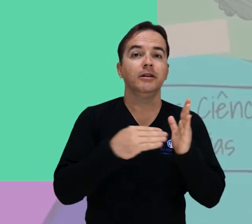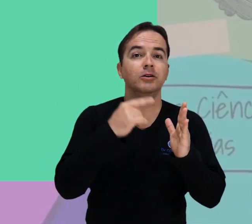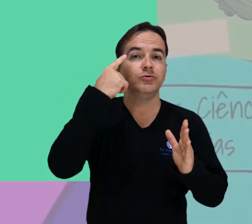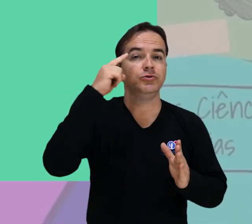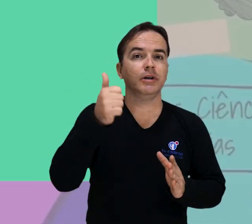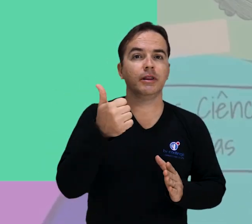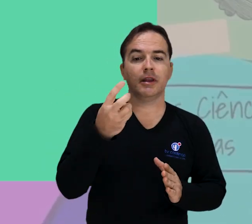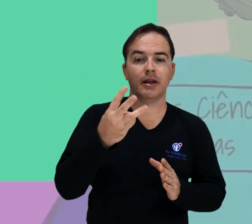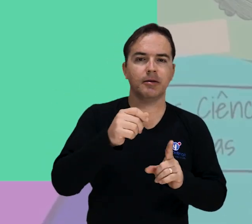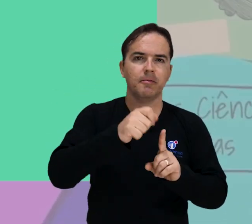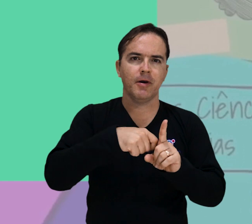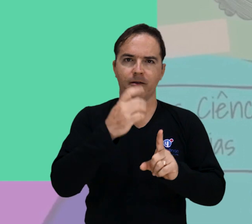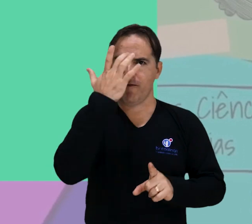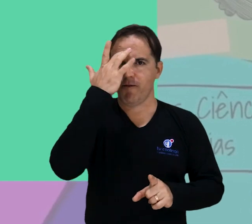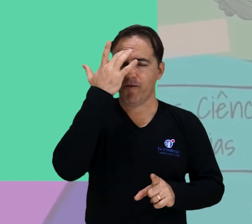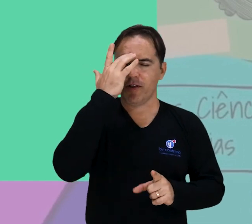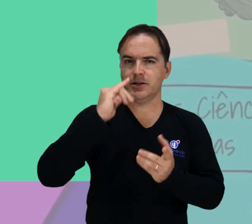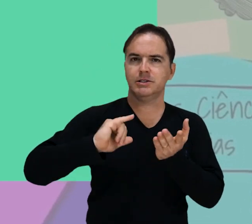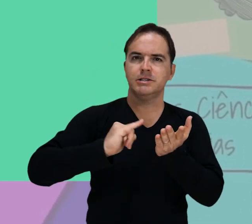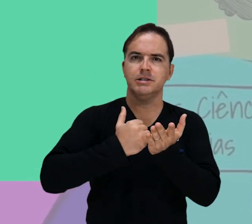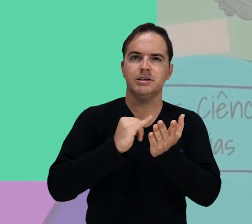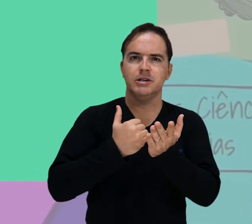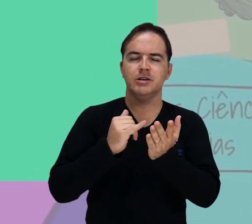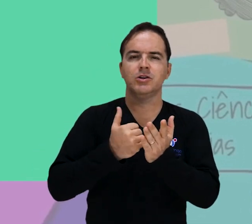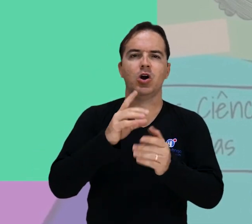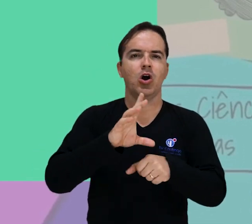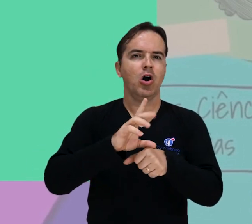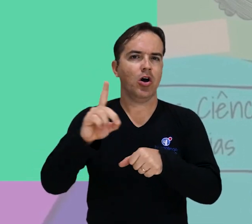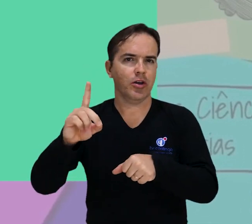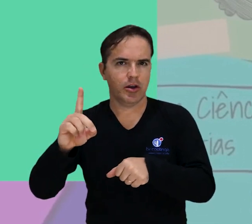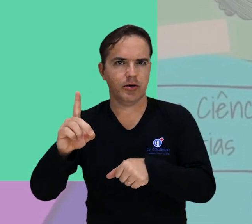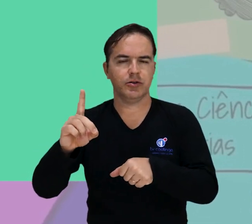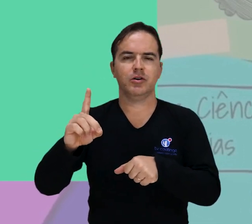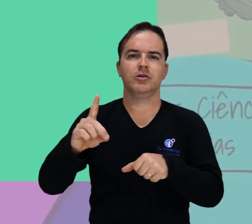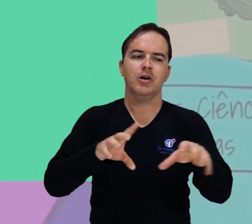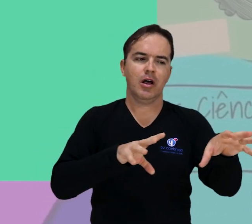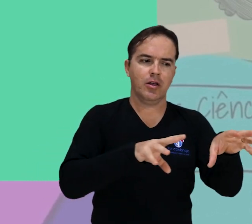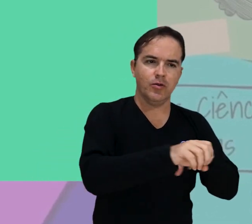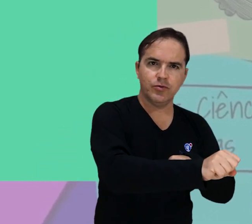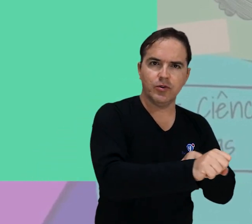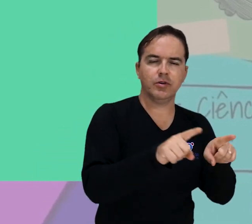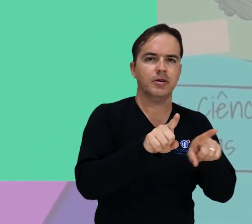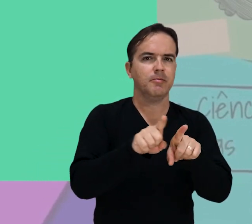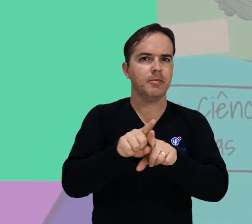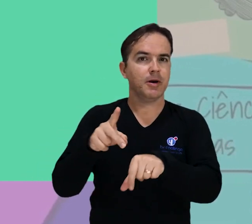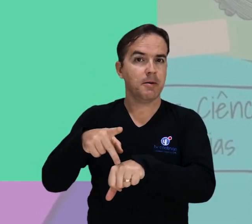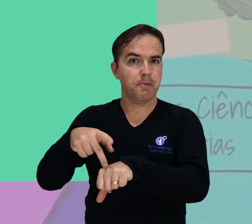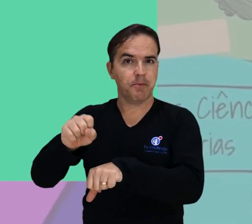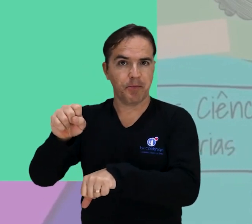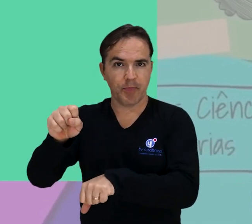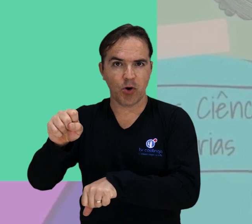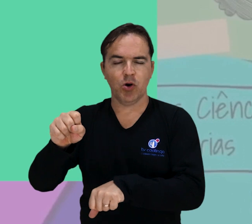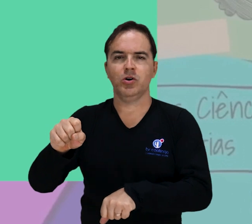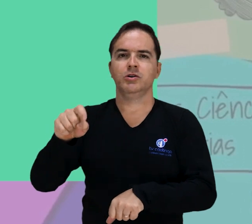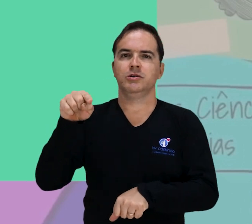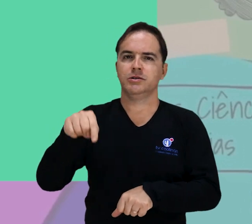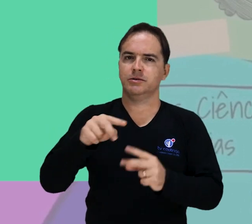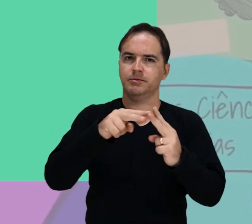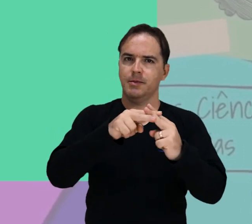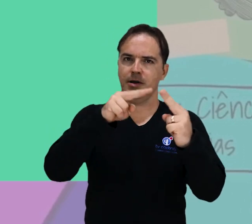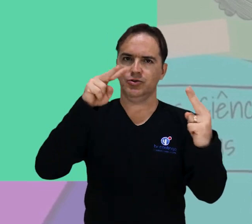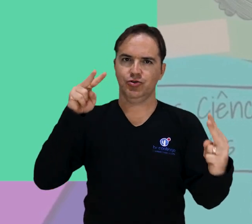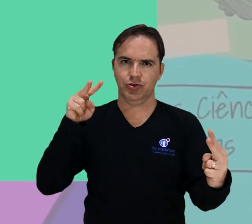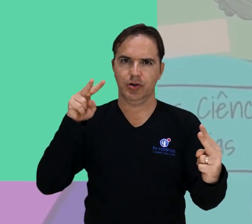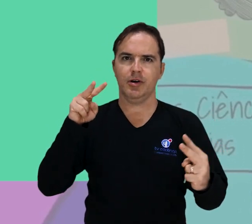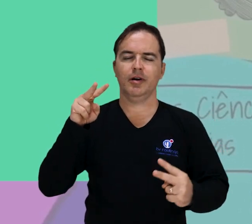fevereiro as inscrições para a coordenadoria de cursos de graduação e pós-graduação ofertados na modalidade à